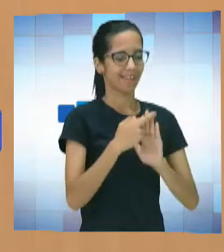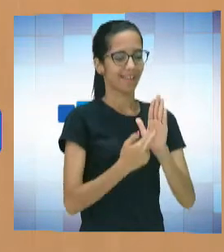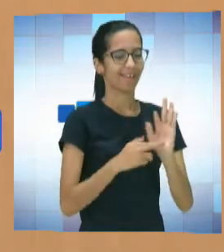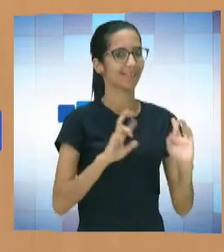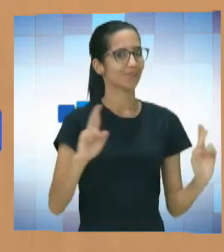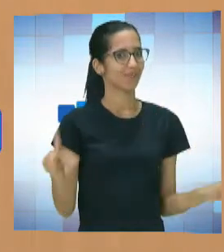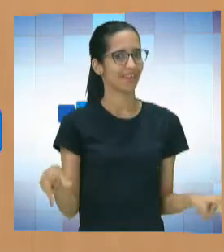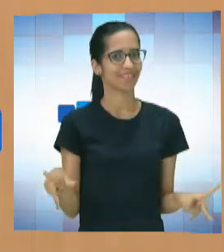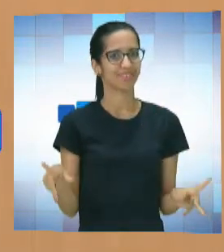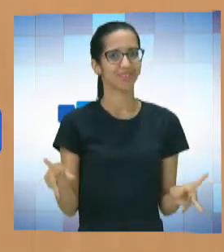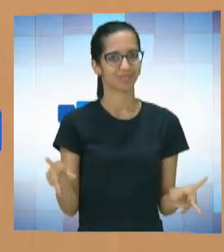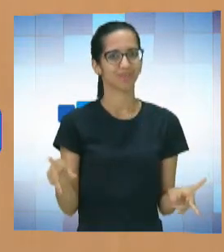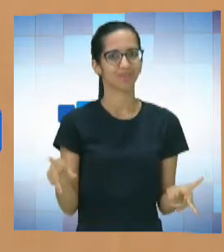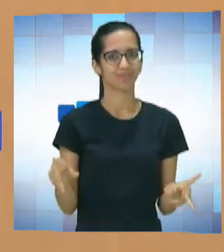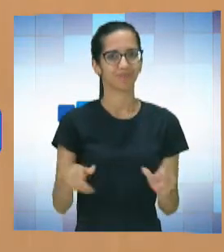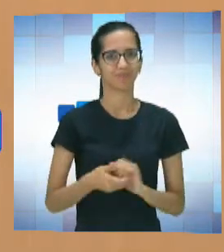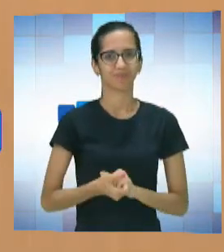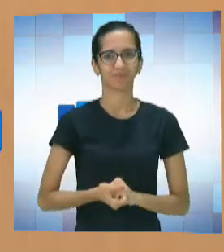São diferentes, com certeza.